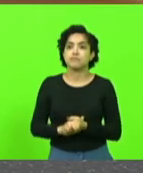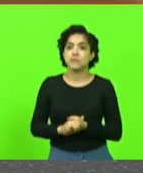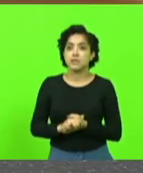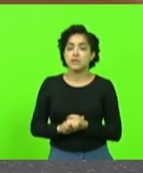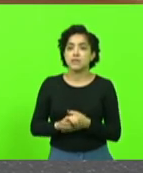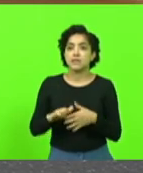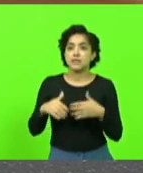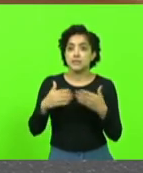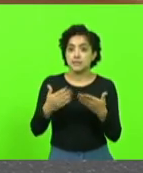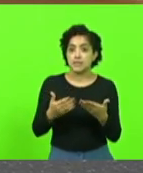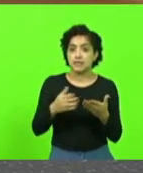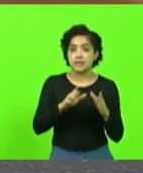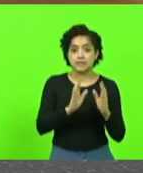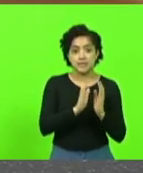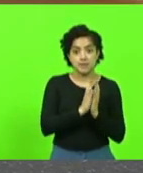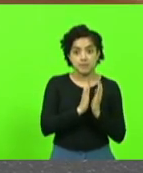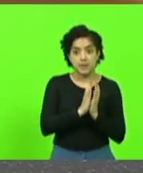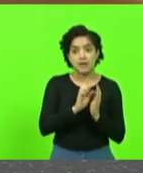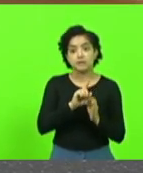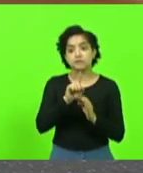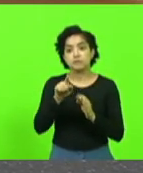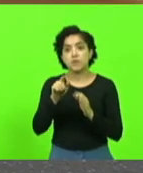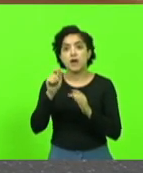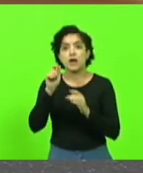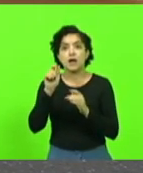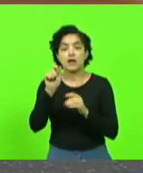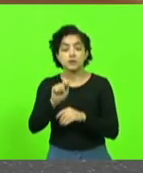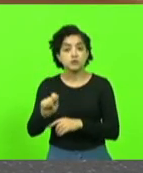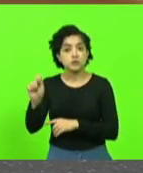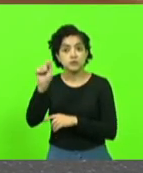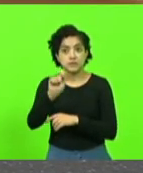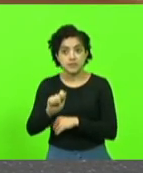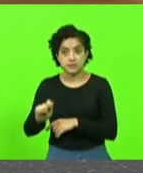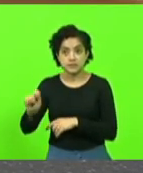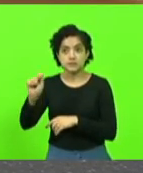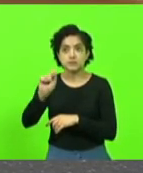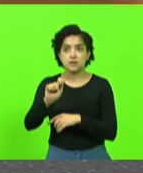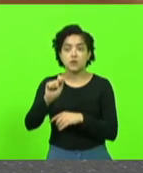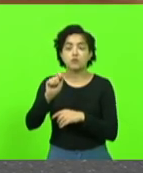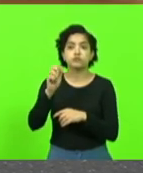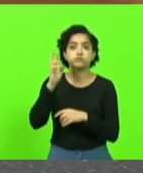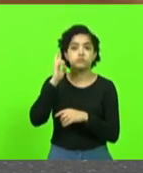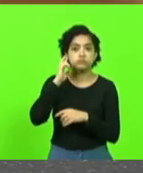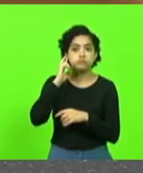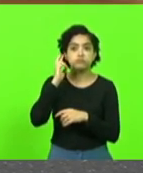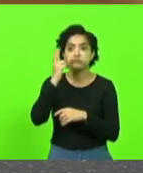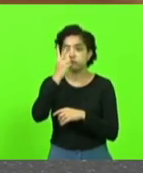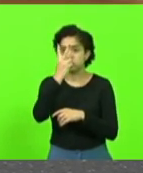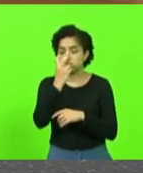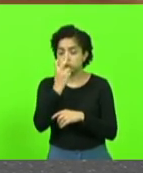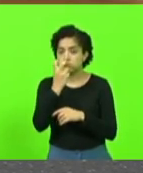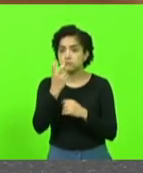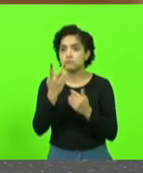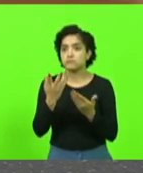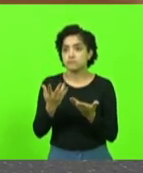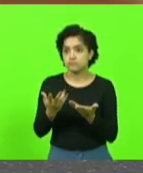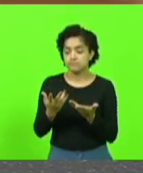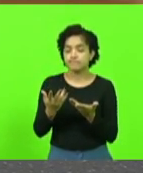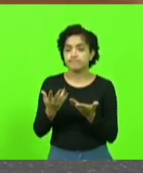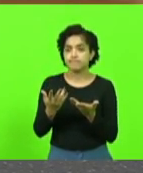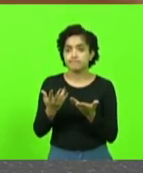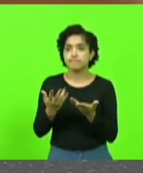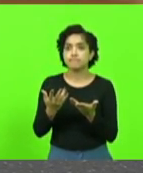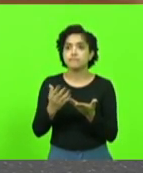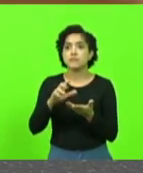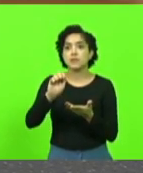da APAES, também a associação de surdos, de cegos, das